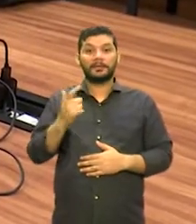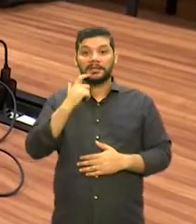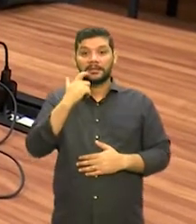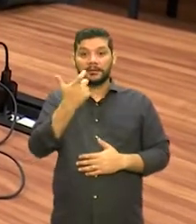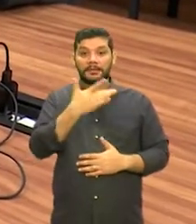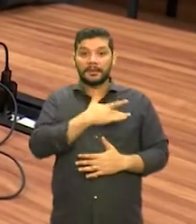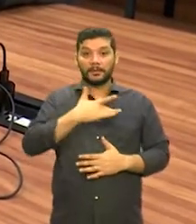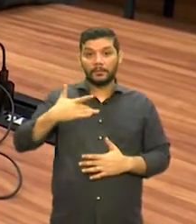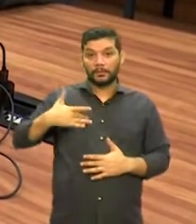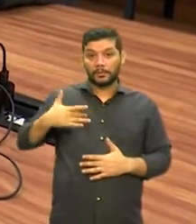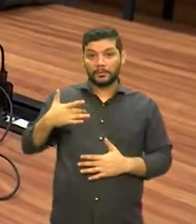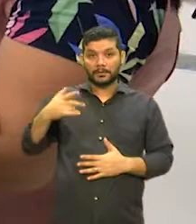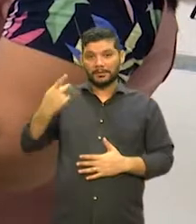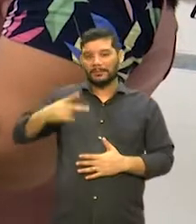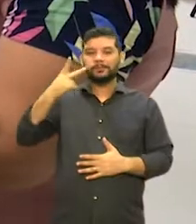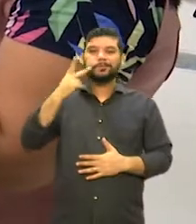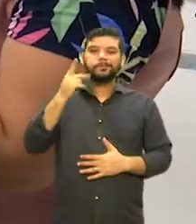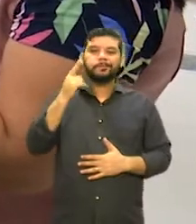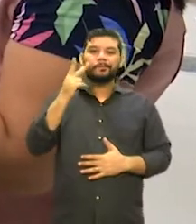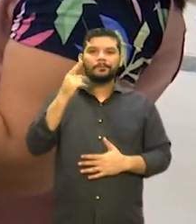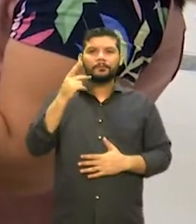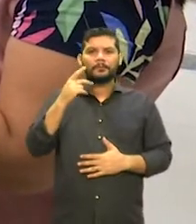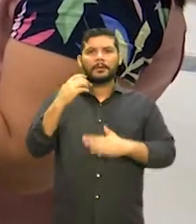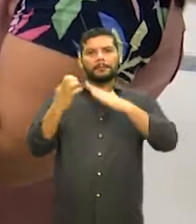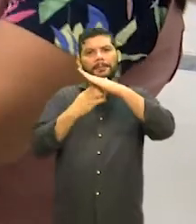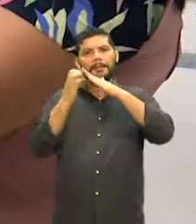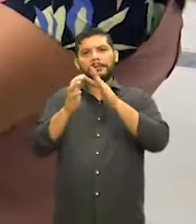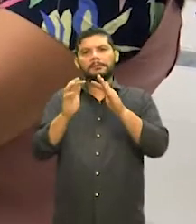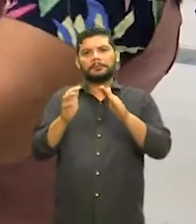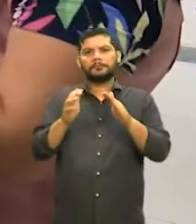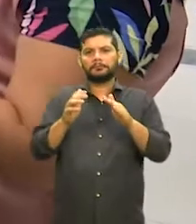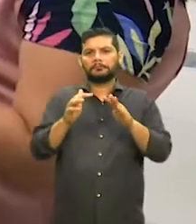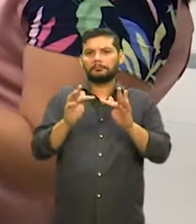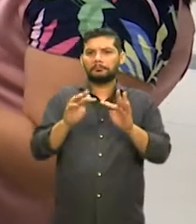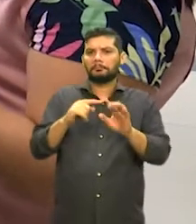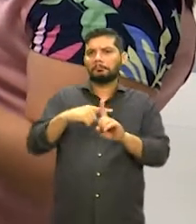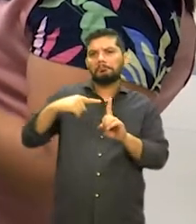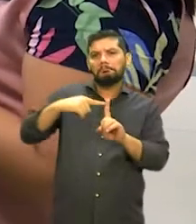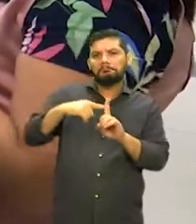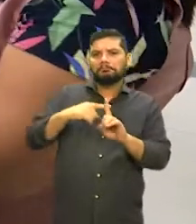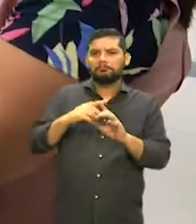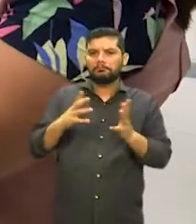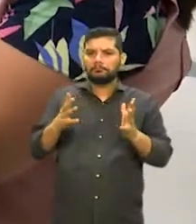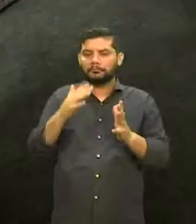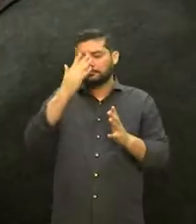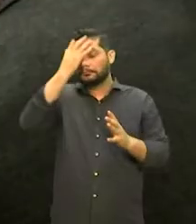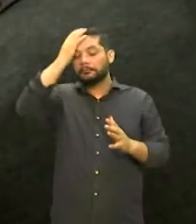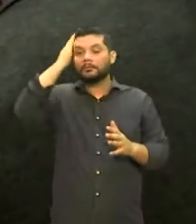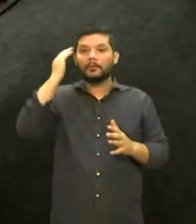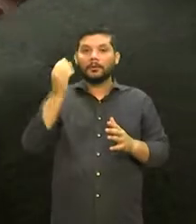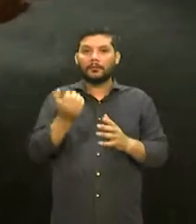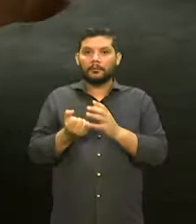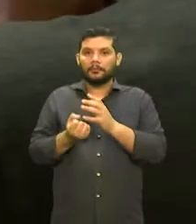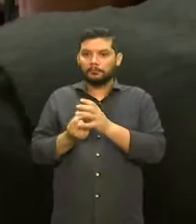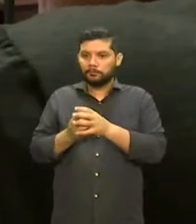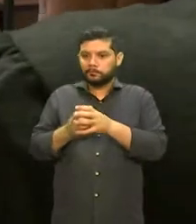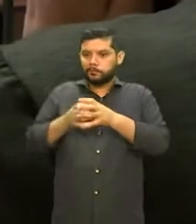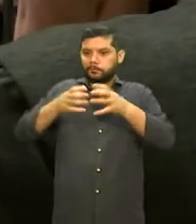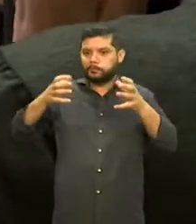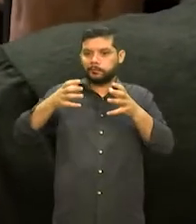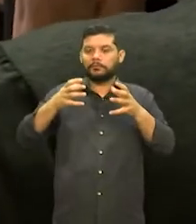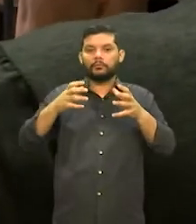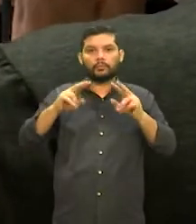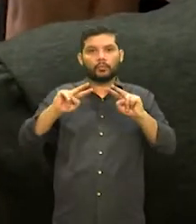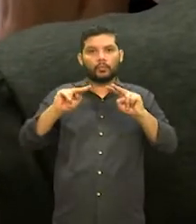Fortaleza, empresa de médio porte, aumentou em 80% o número de colaboradores, com um faturamento